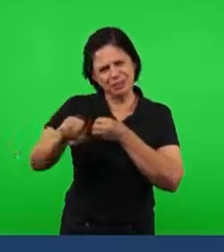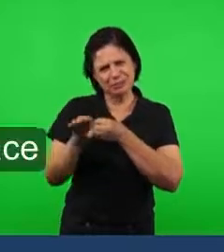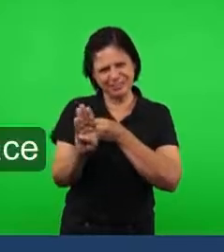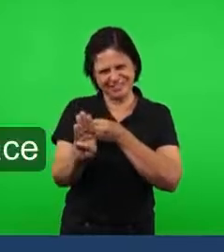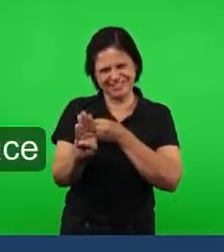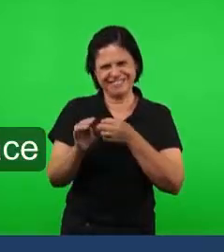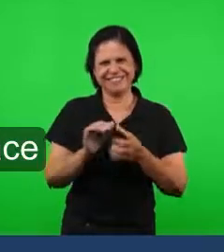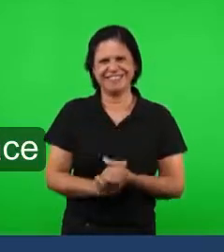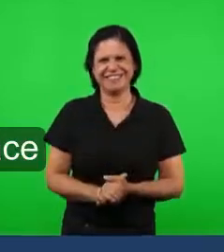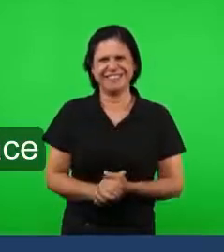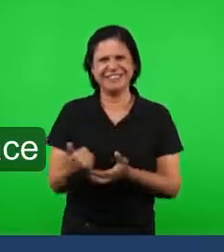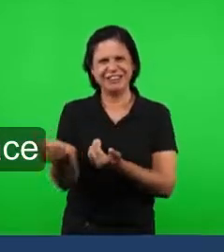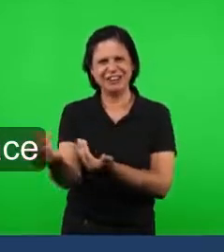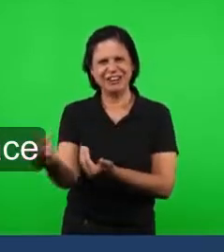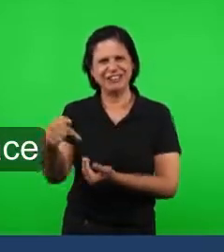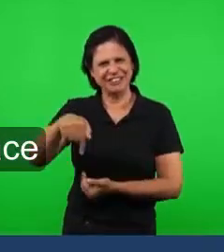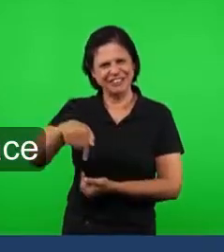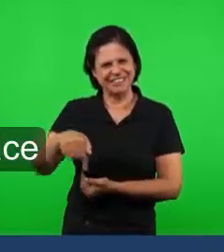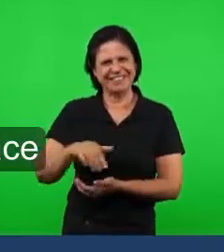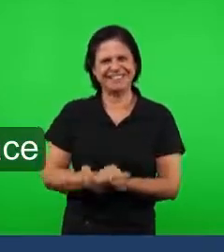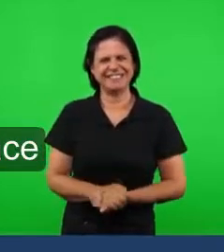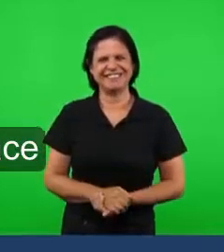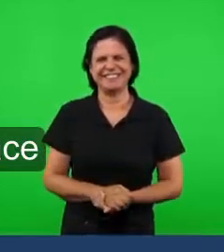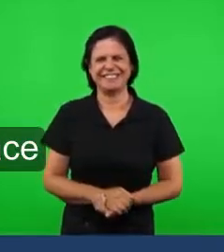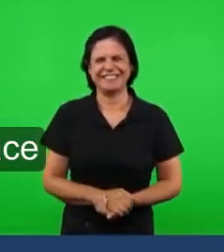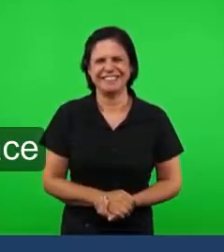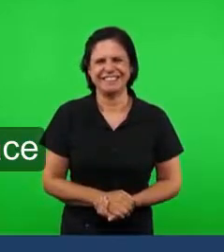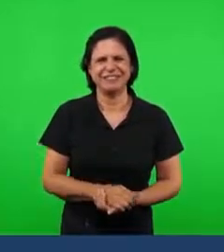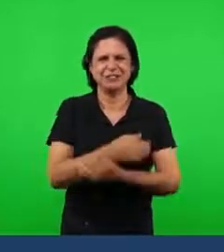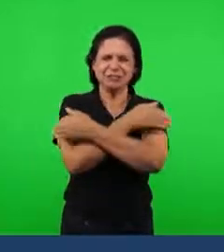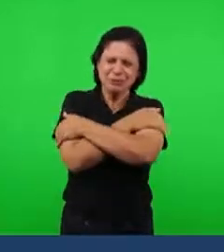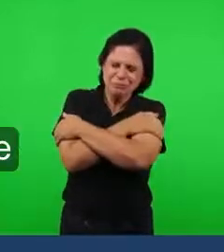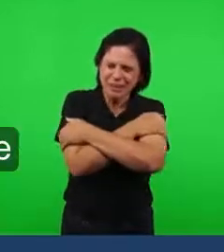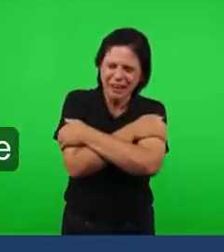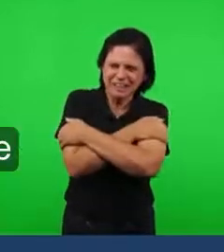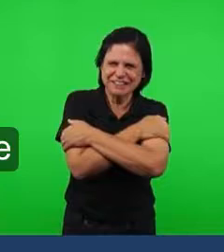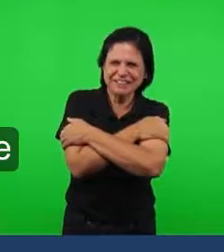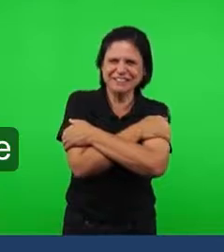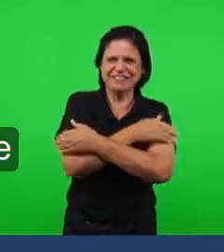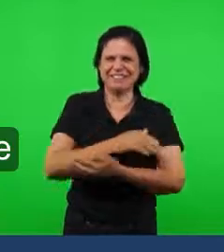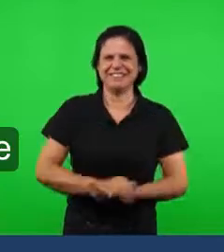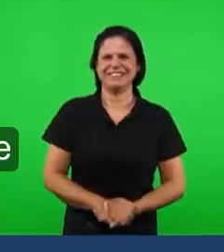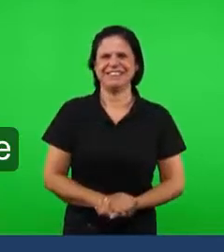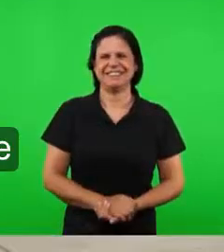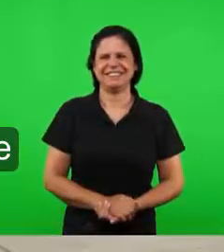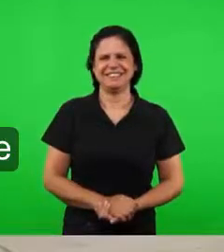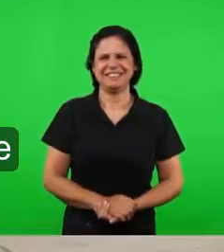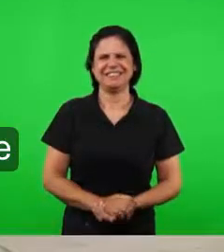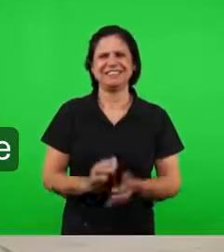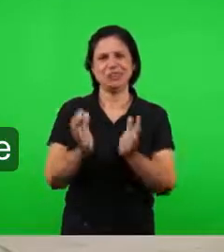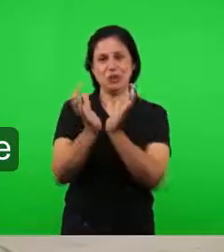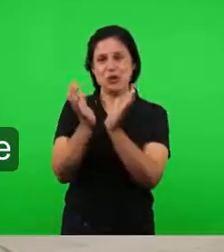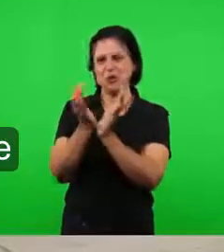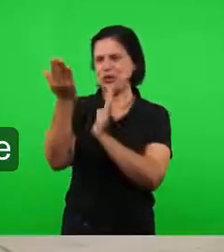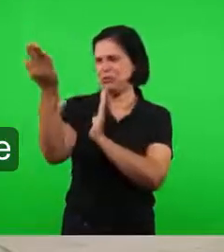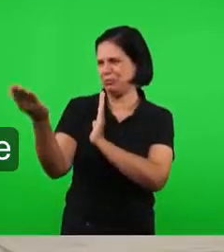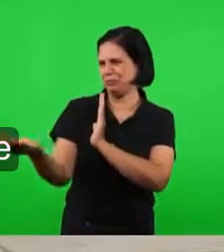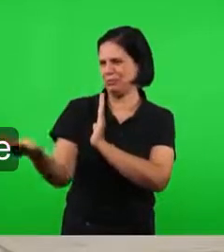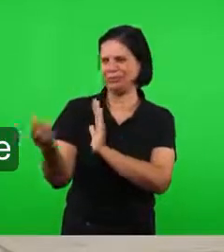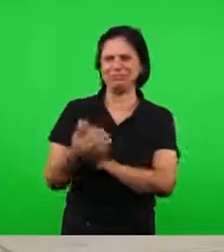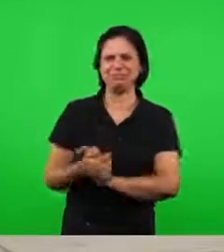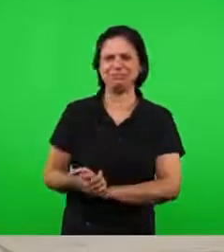anfiteatro aqui. Assim, queridos, um grande abraço. E aí está o grupo de jovens aqui.